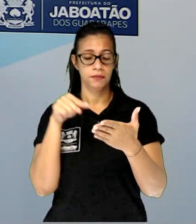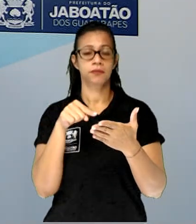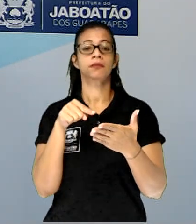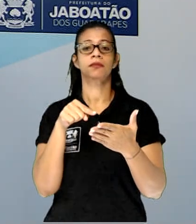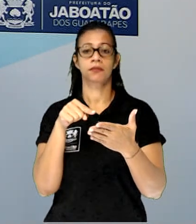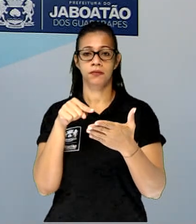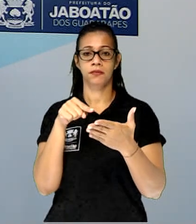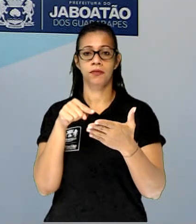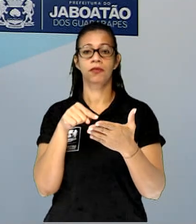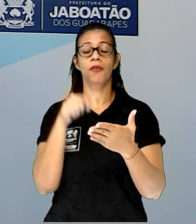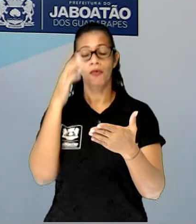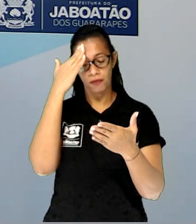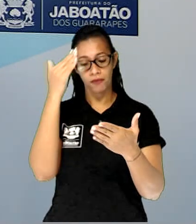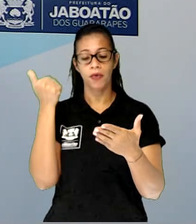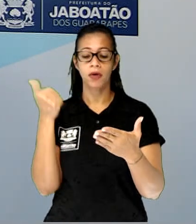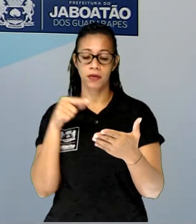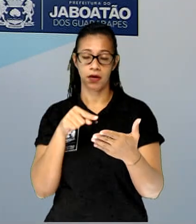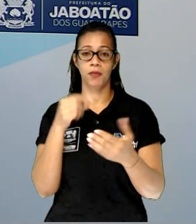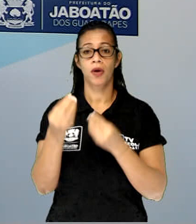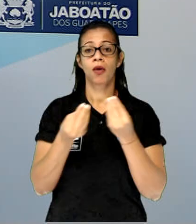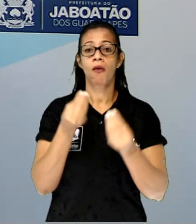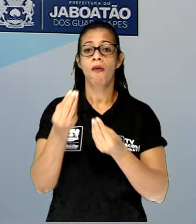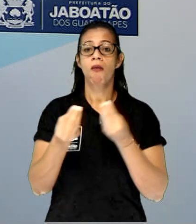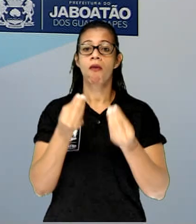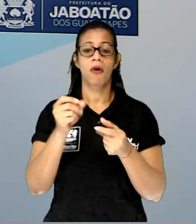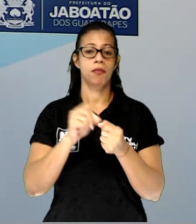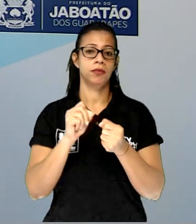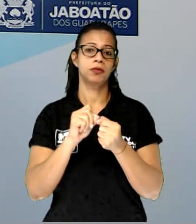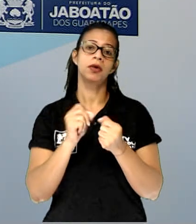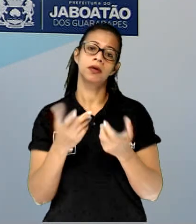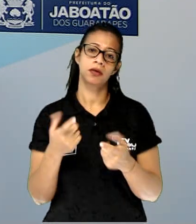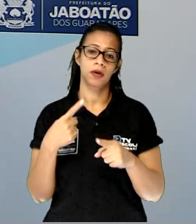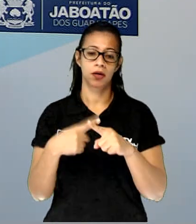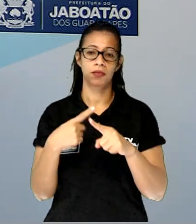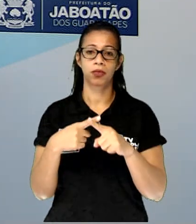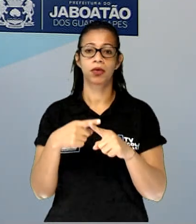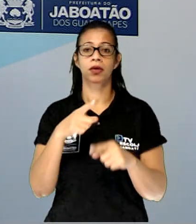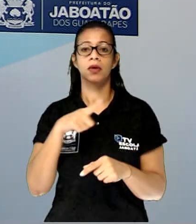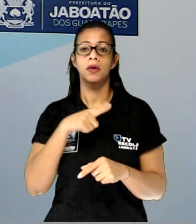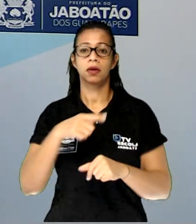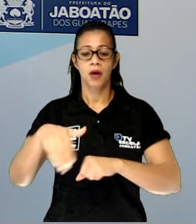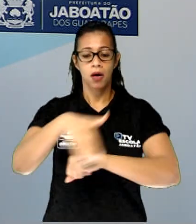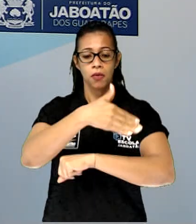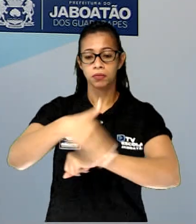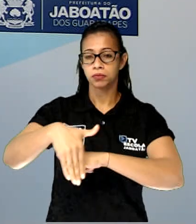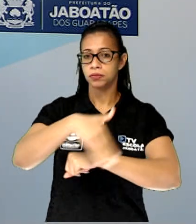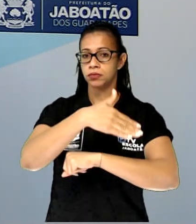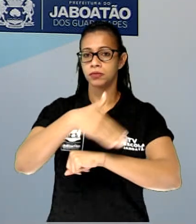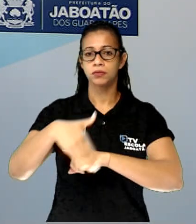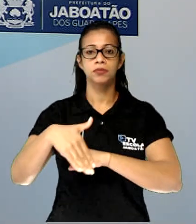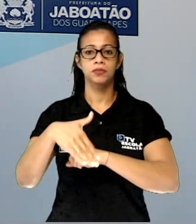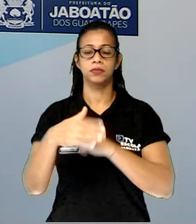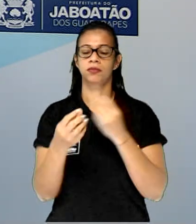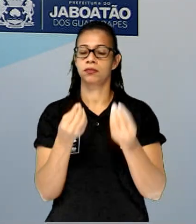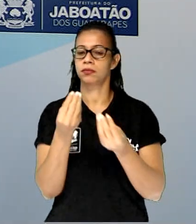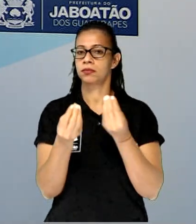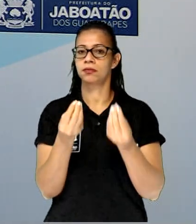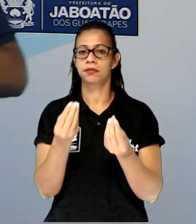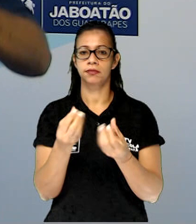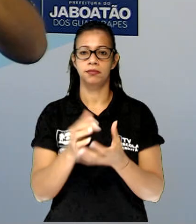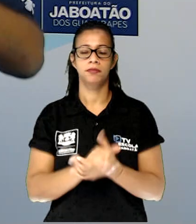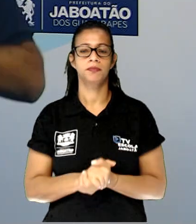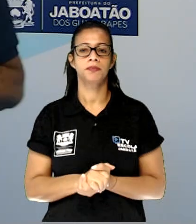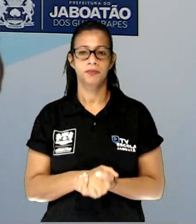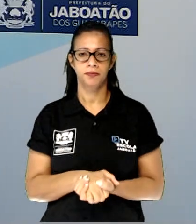vai saber onde fazer ou realizar cada ação, porque vai ter ali cada rua, cada detalhe daquela área, daquela comunidade. Tá bom?